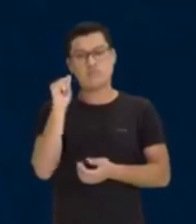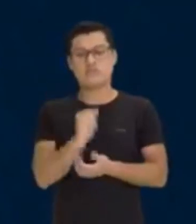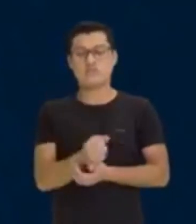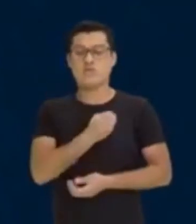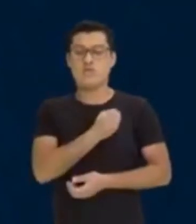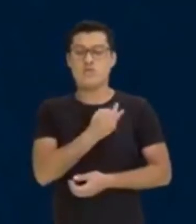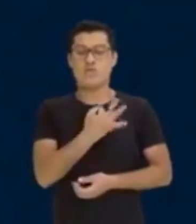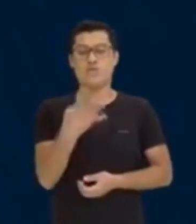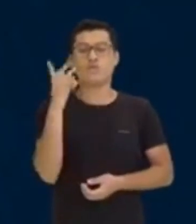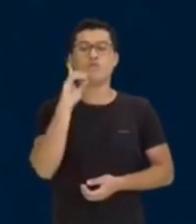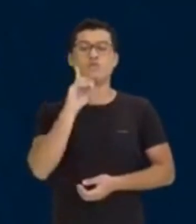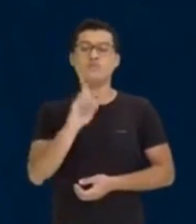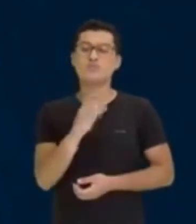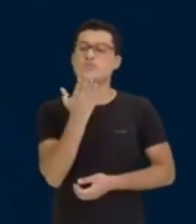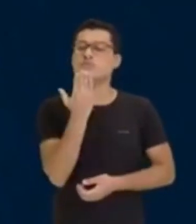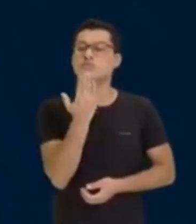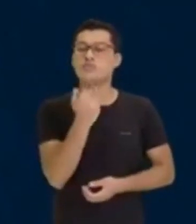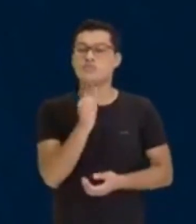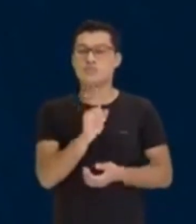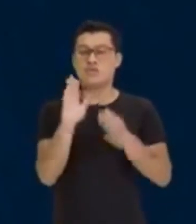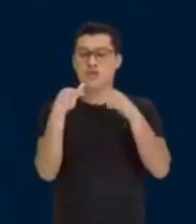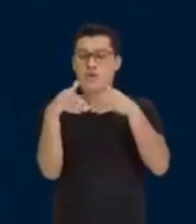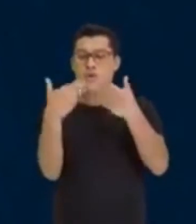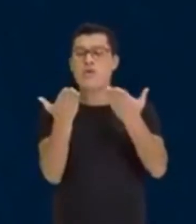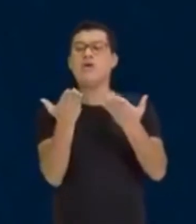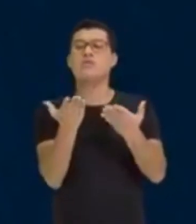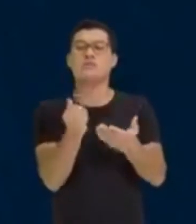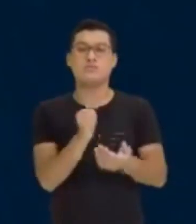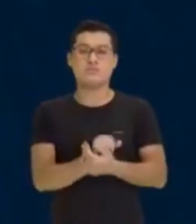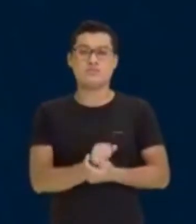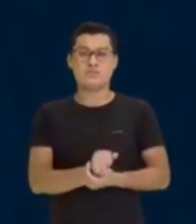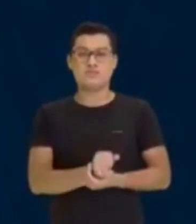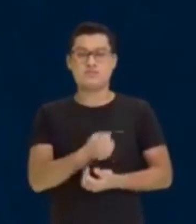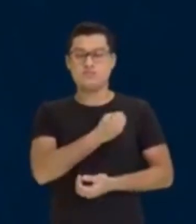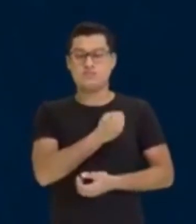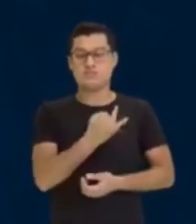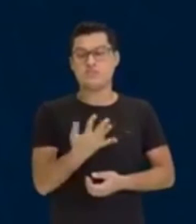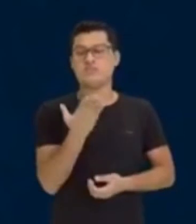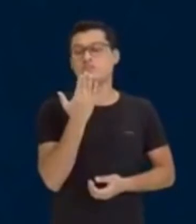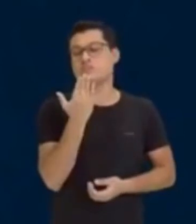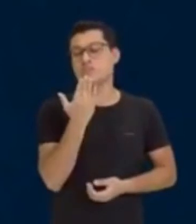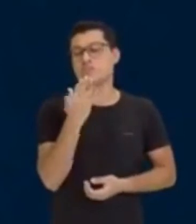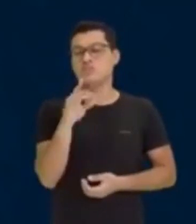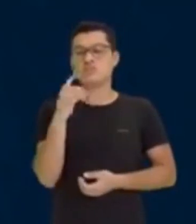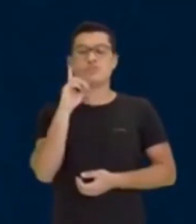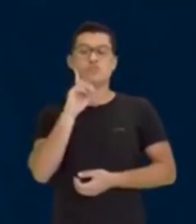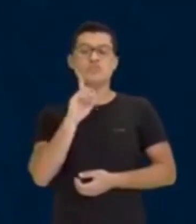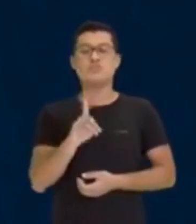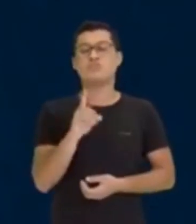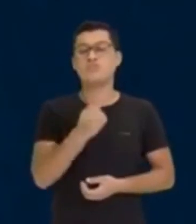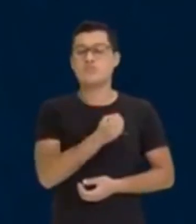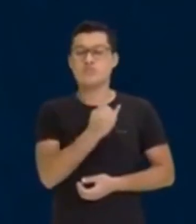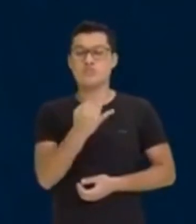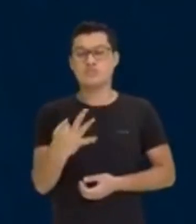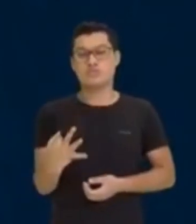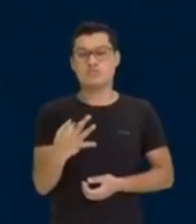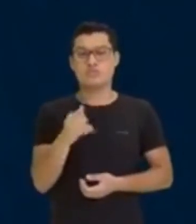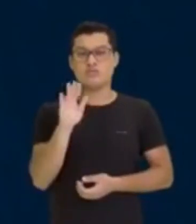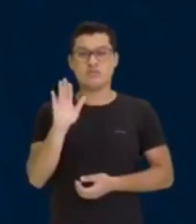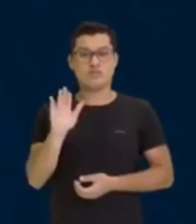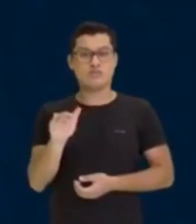um batalhão. Aumentou bem mais. Essa quantidade de alimentos vai ser consumida em quantos dias, gente? Bem menos.